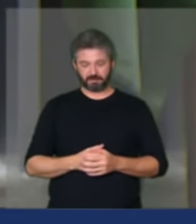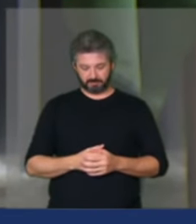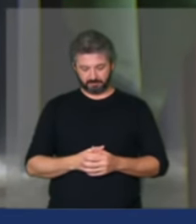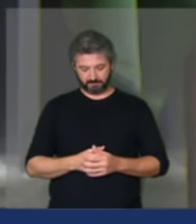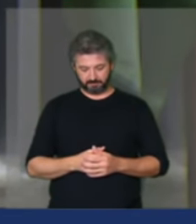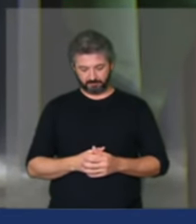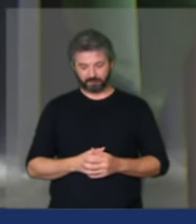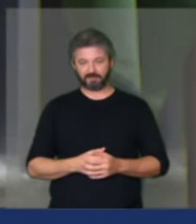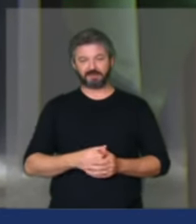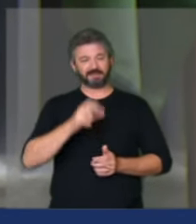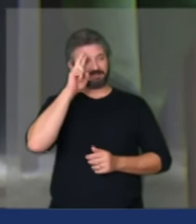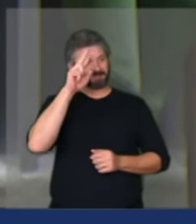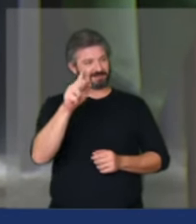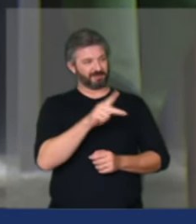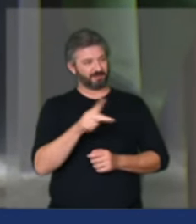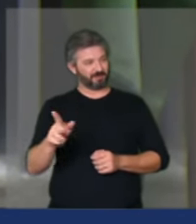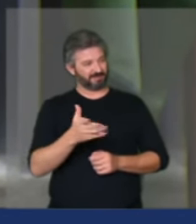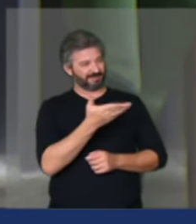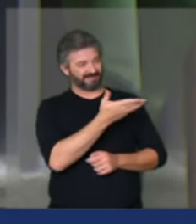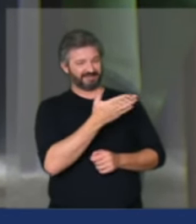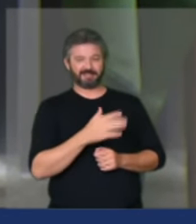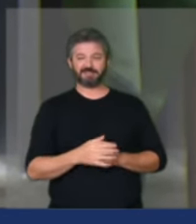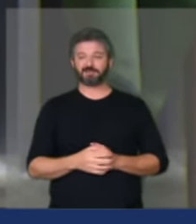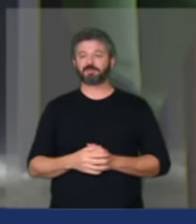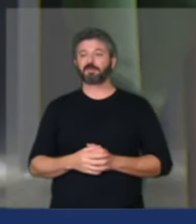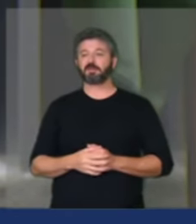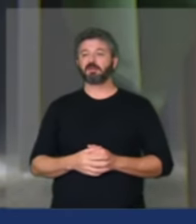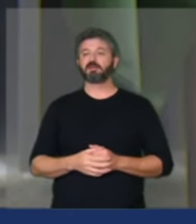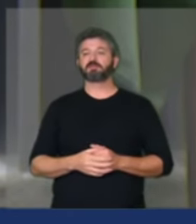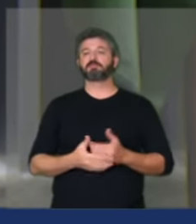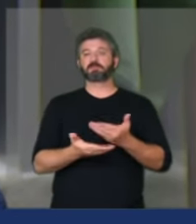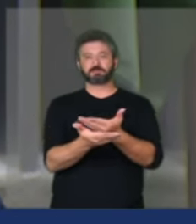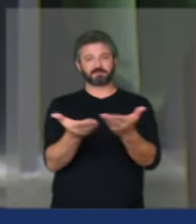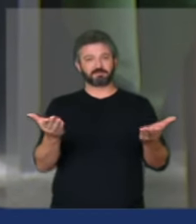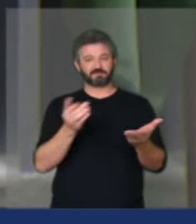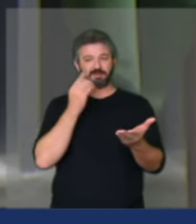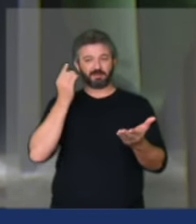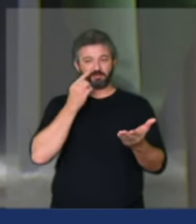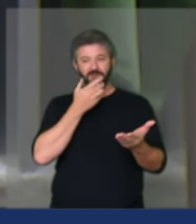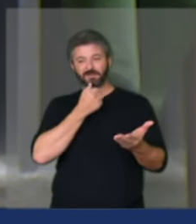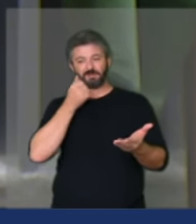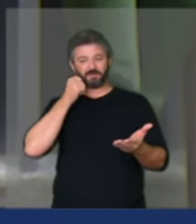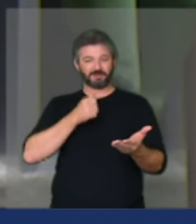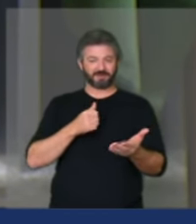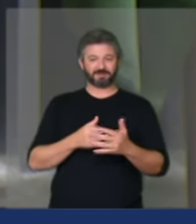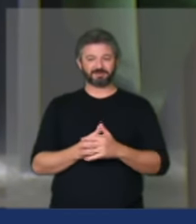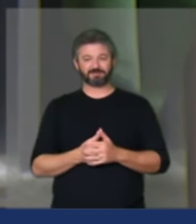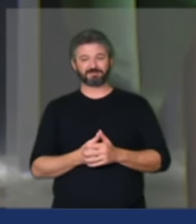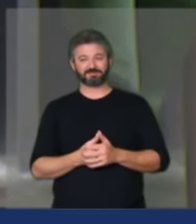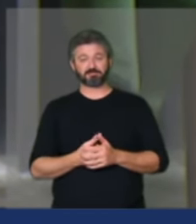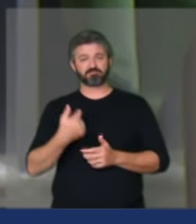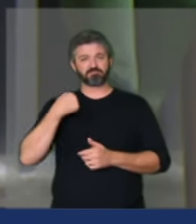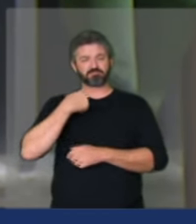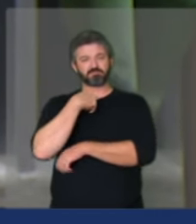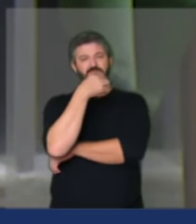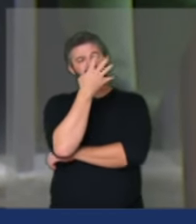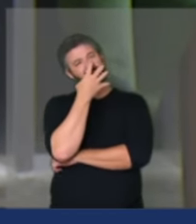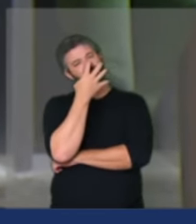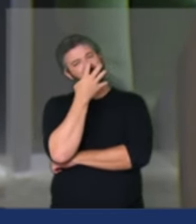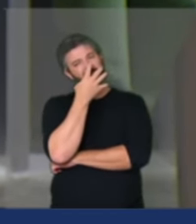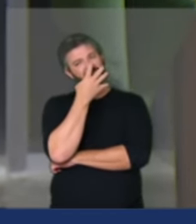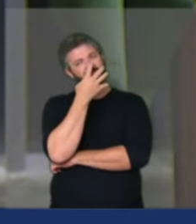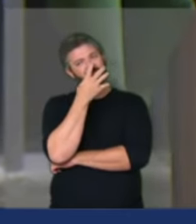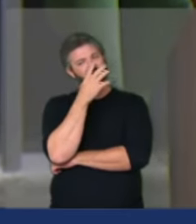senhor presidente senhoras e senhores deputados estou ouvindo aqui muito